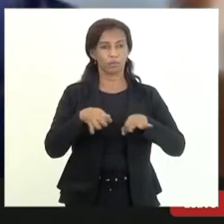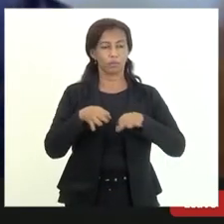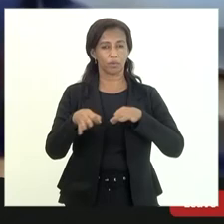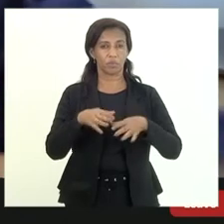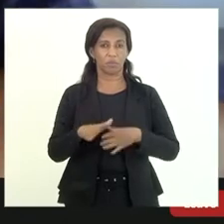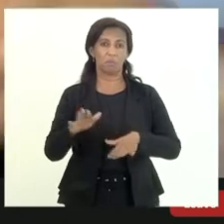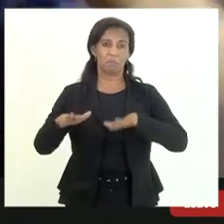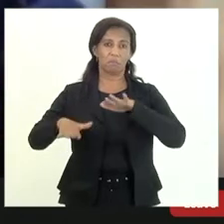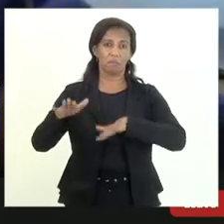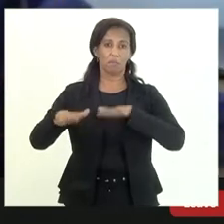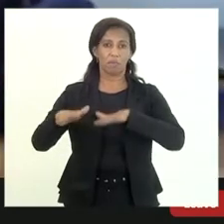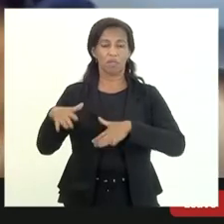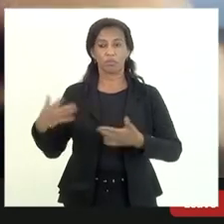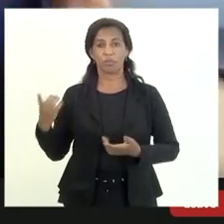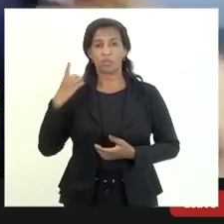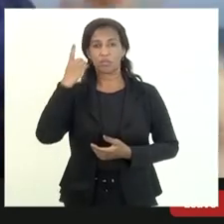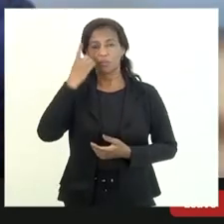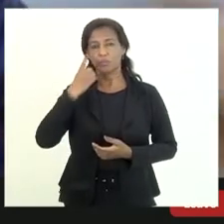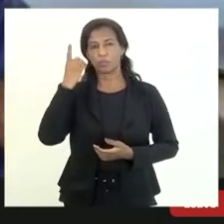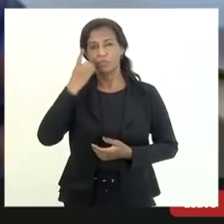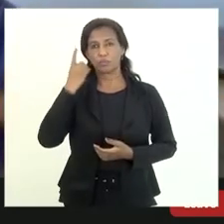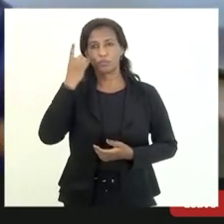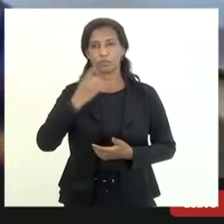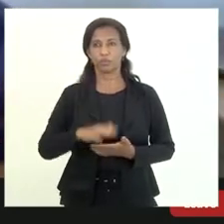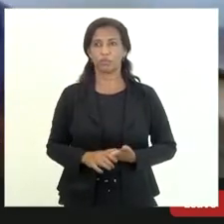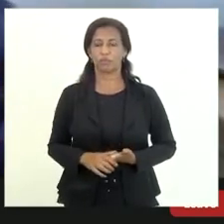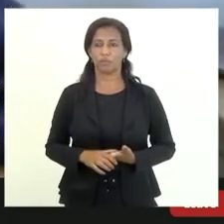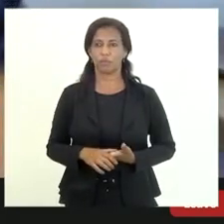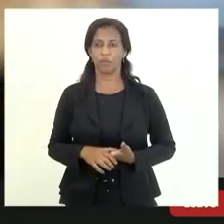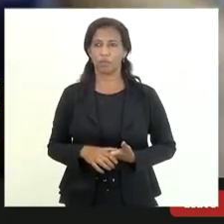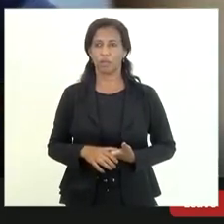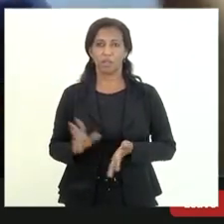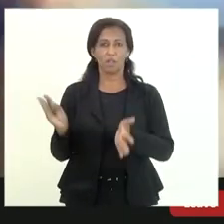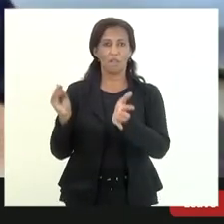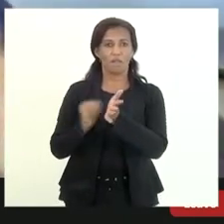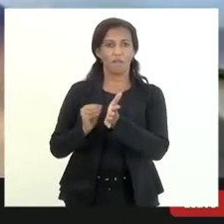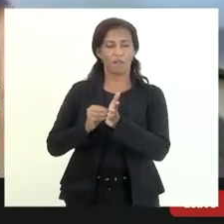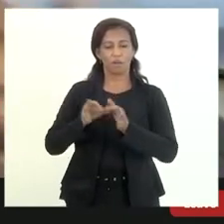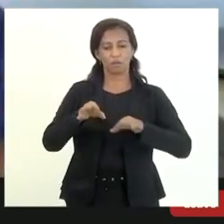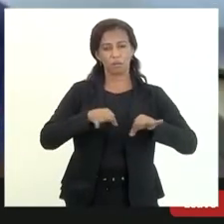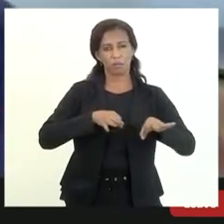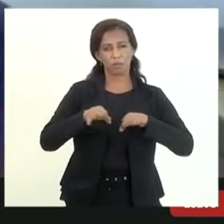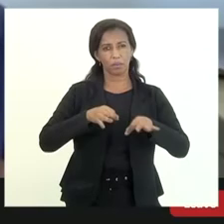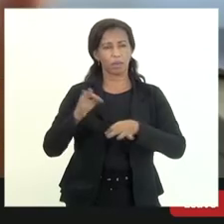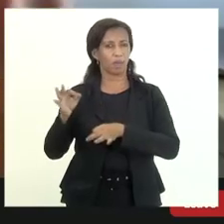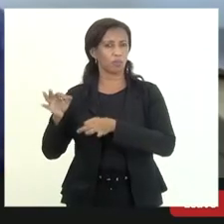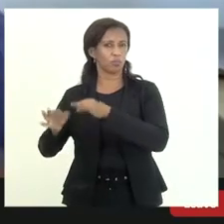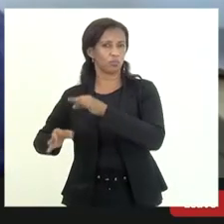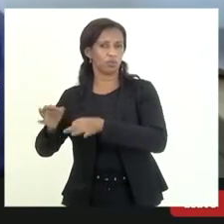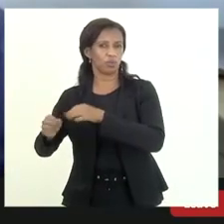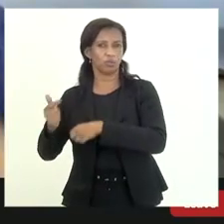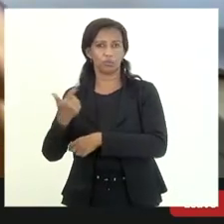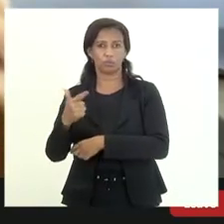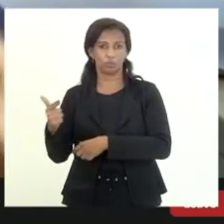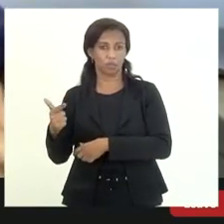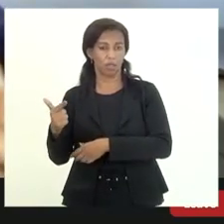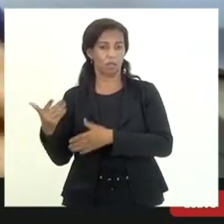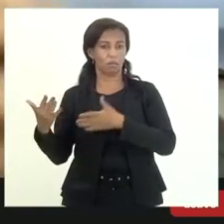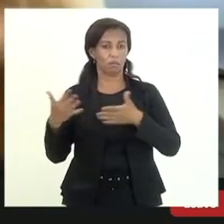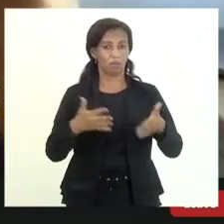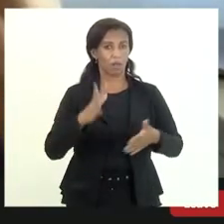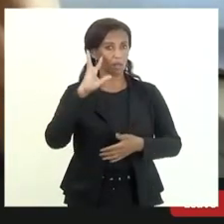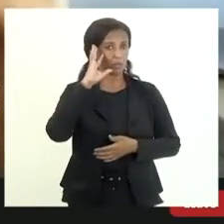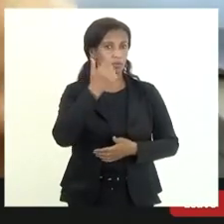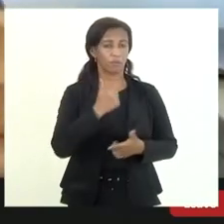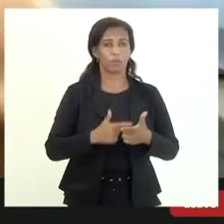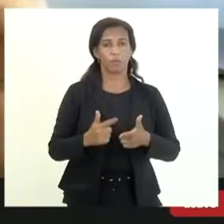que seja feito por deputado sem o devido preparo jurídico que sabe para enfrentar esse problema bom então eu queria